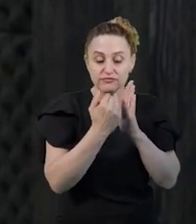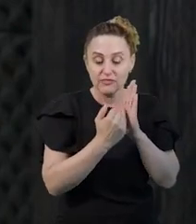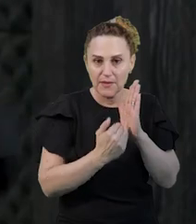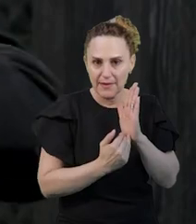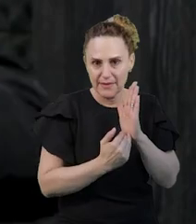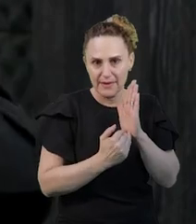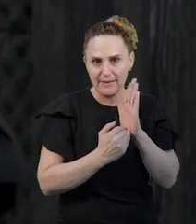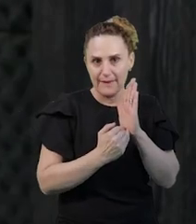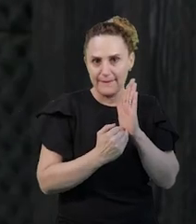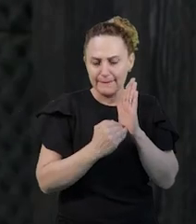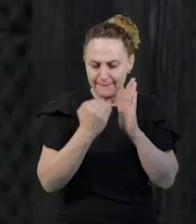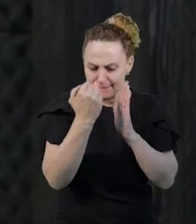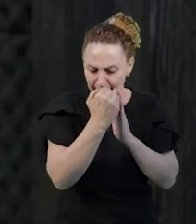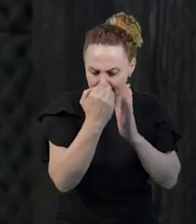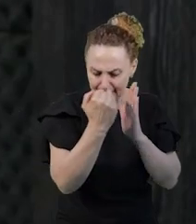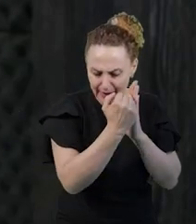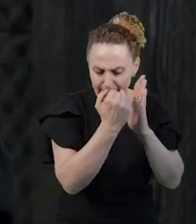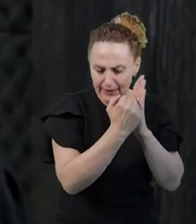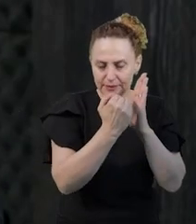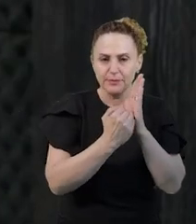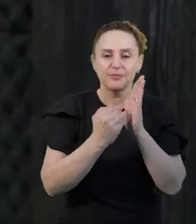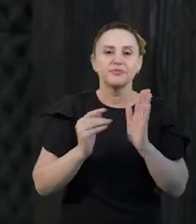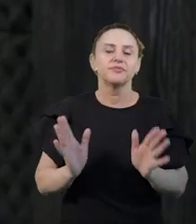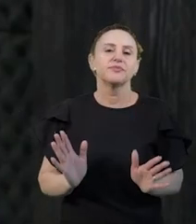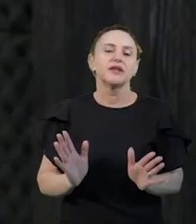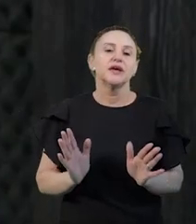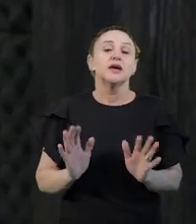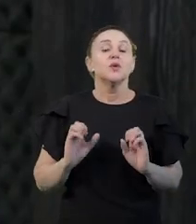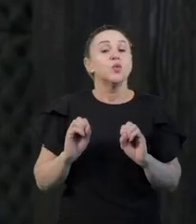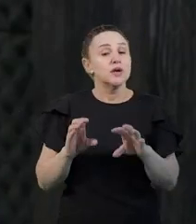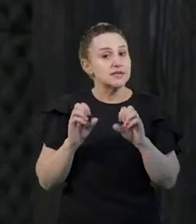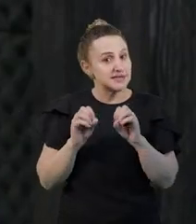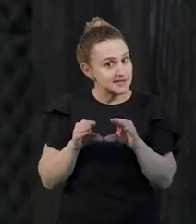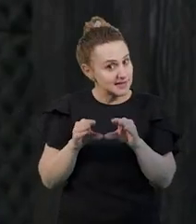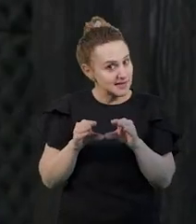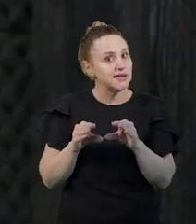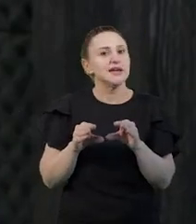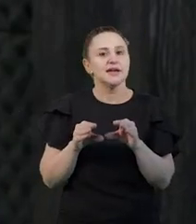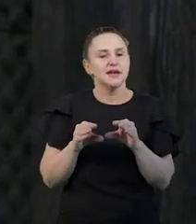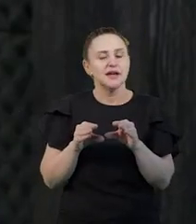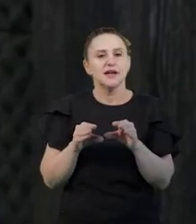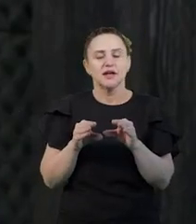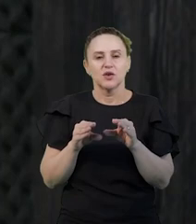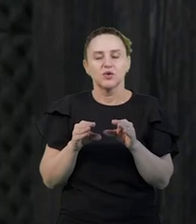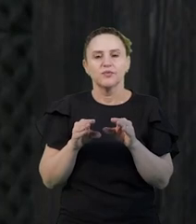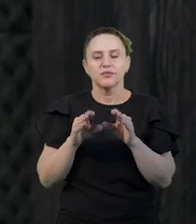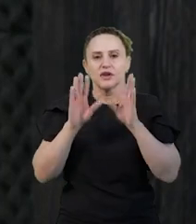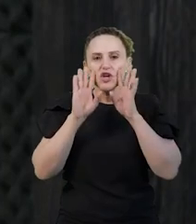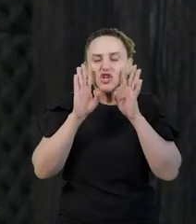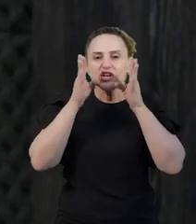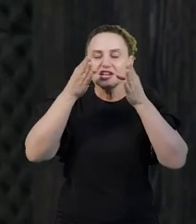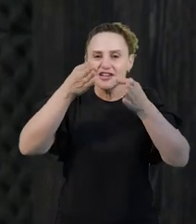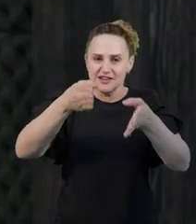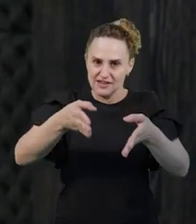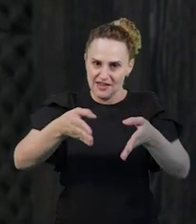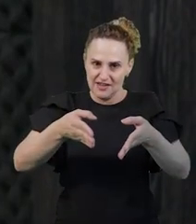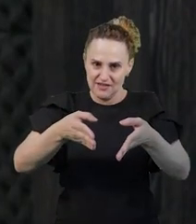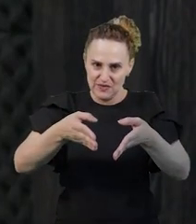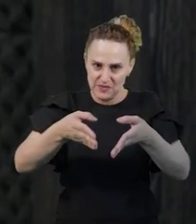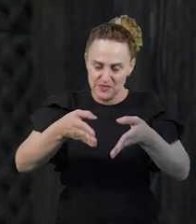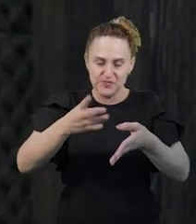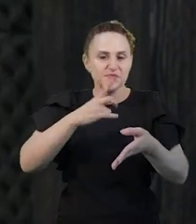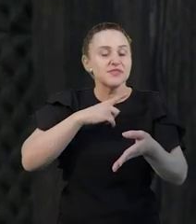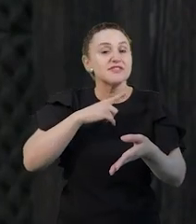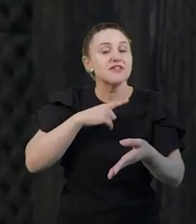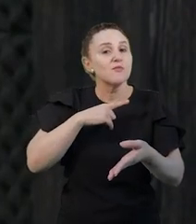tem isso, você tem aquilo, então você vai conduzindo. O ensino dessa forma se torna um ensino diretivo, eu acho que, vamos